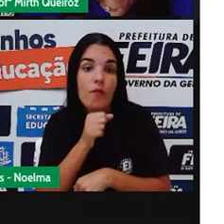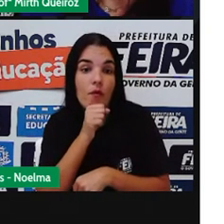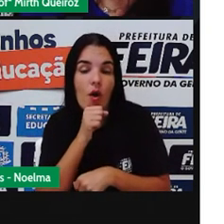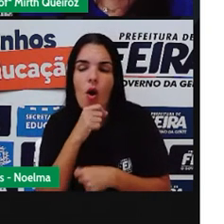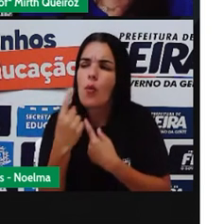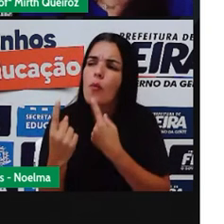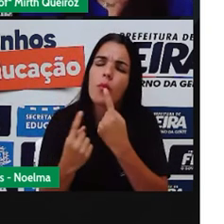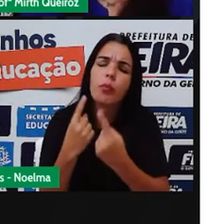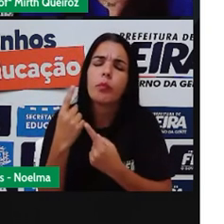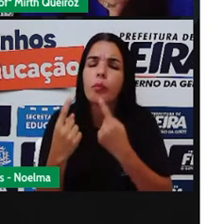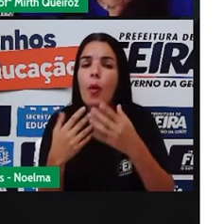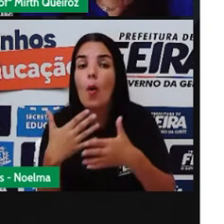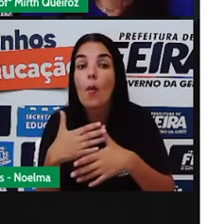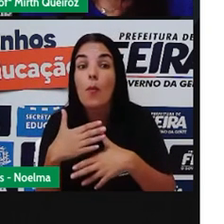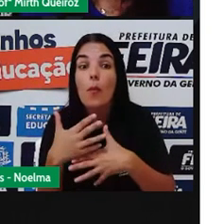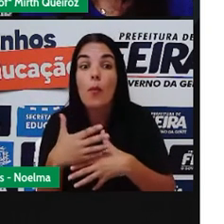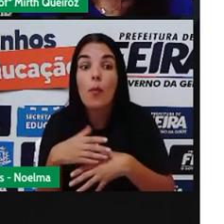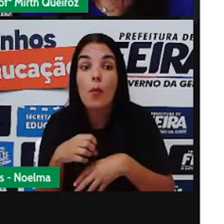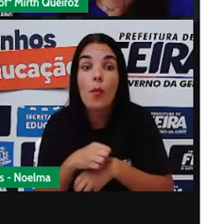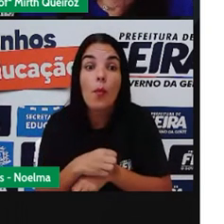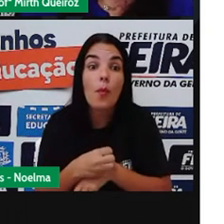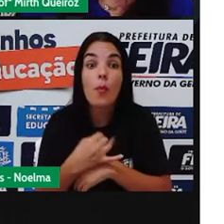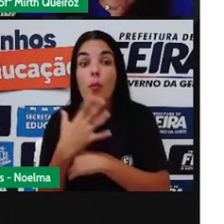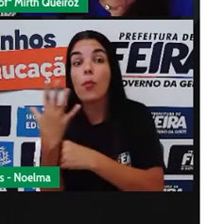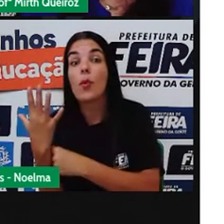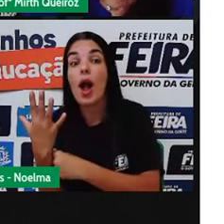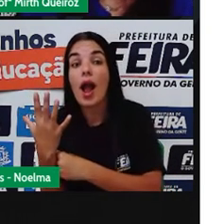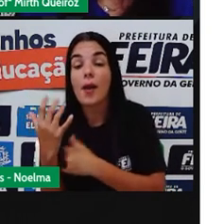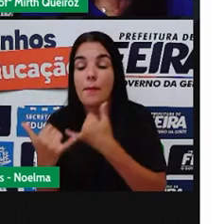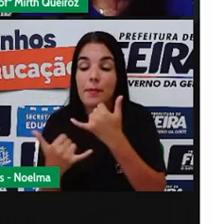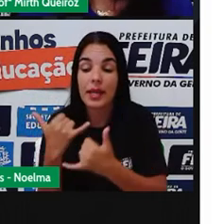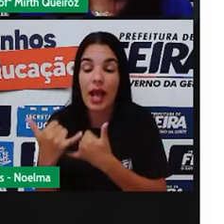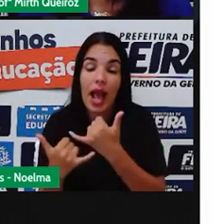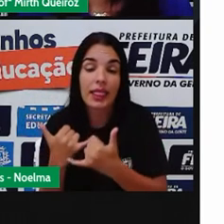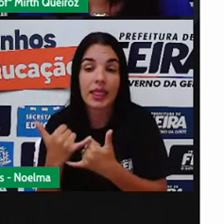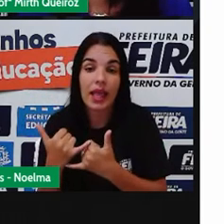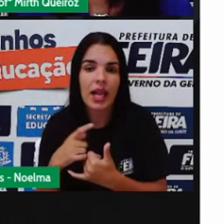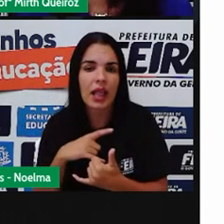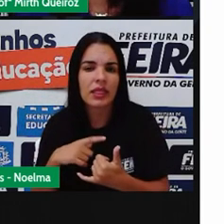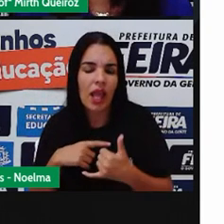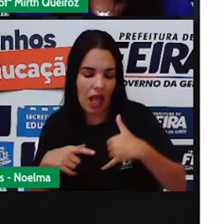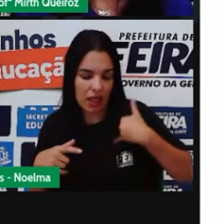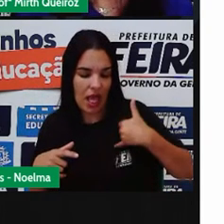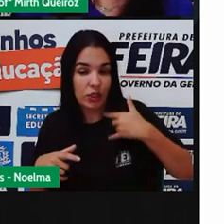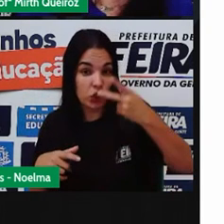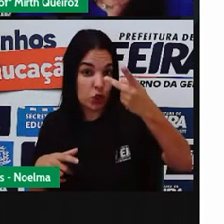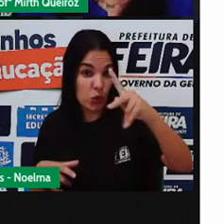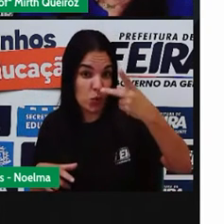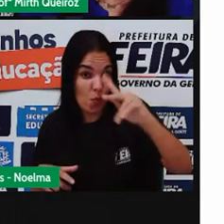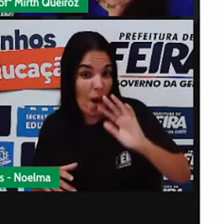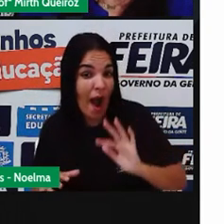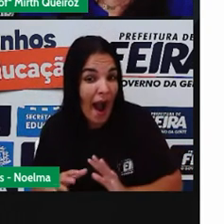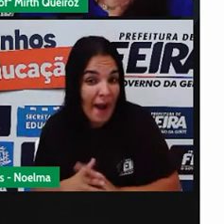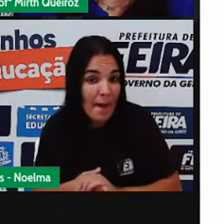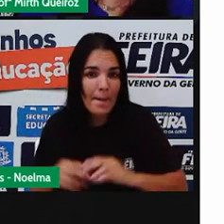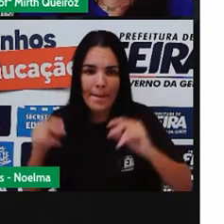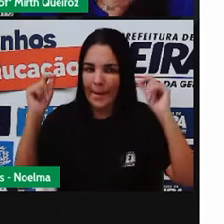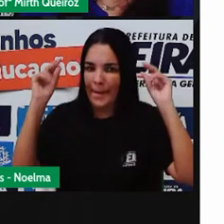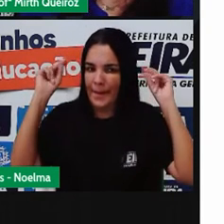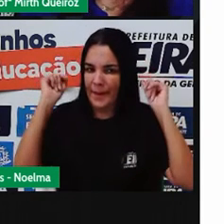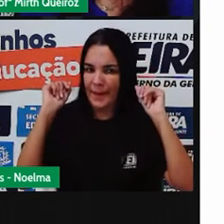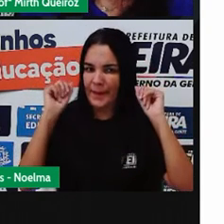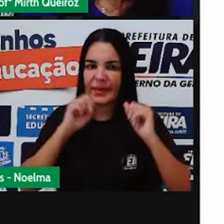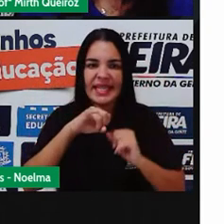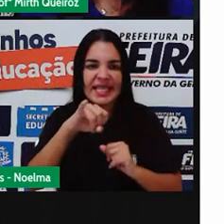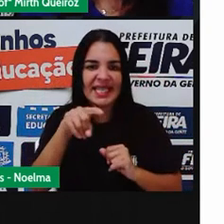brincadeiras Que ele realizava quando ele tinha Ou ela tinha a sua idade Se você falar